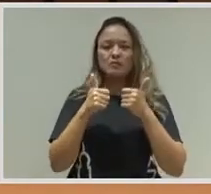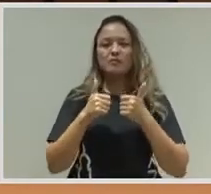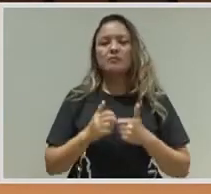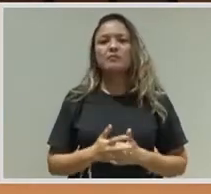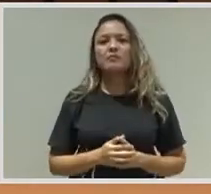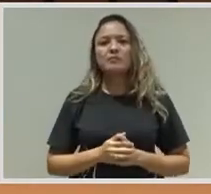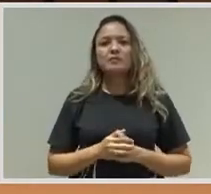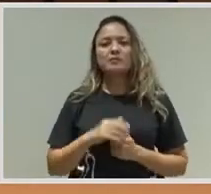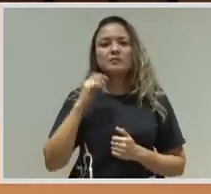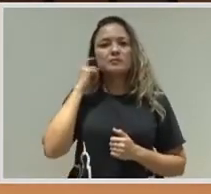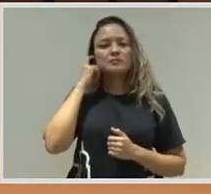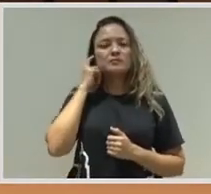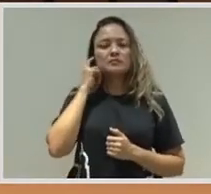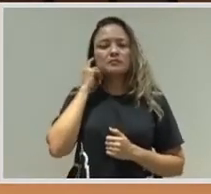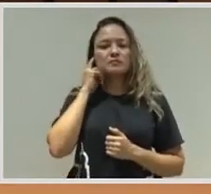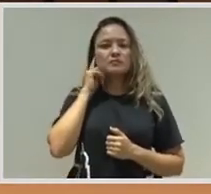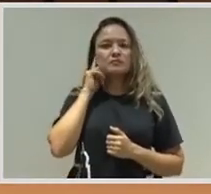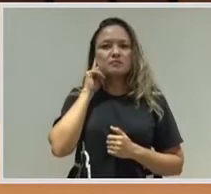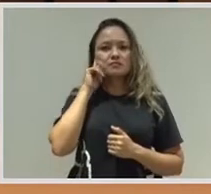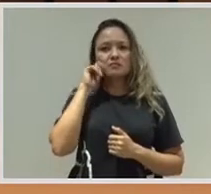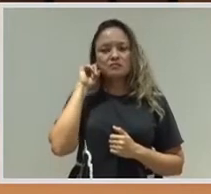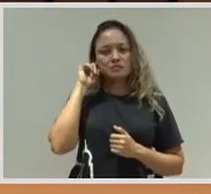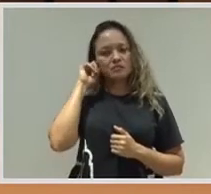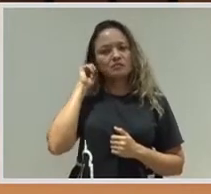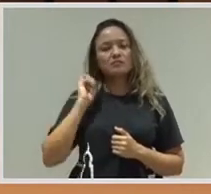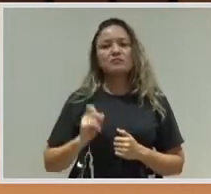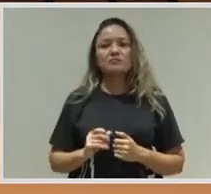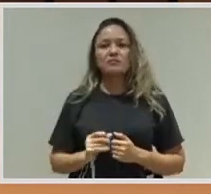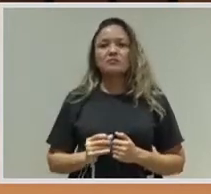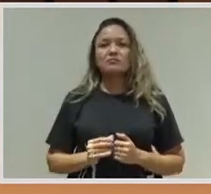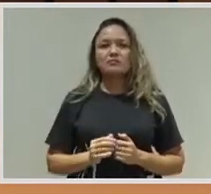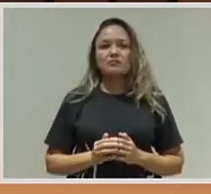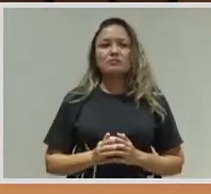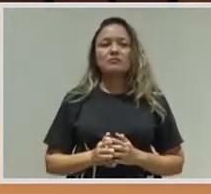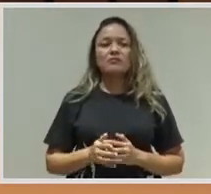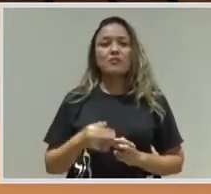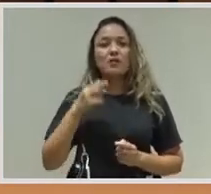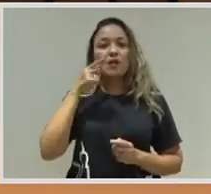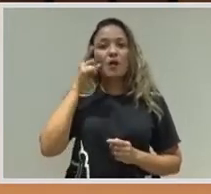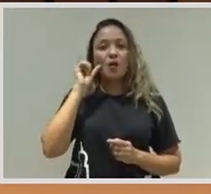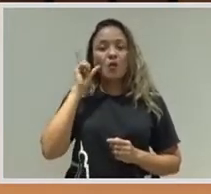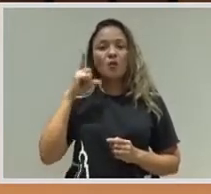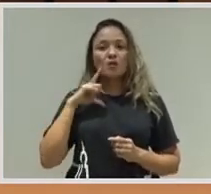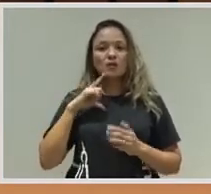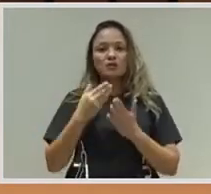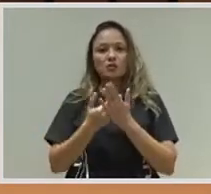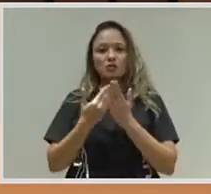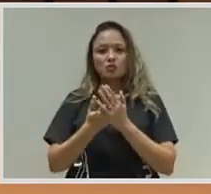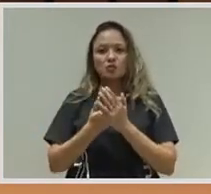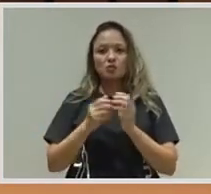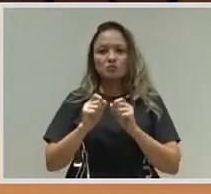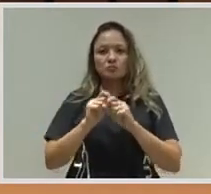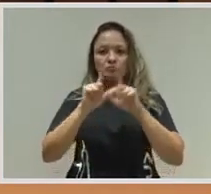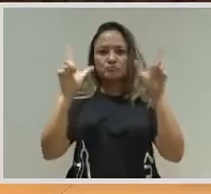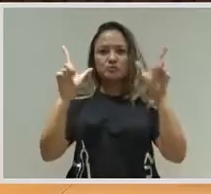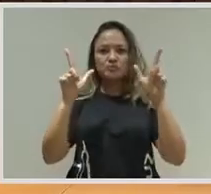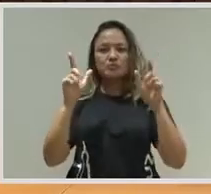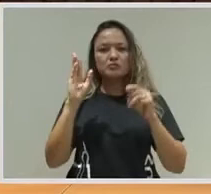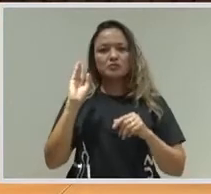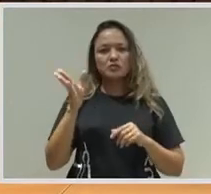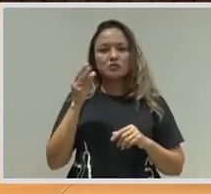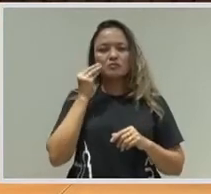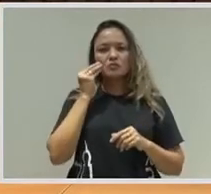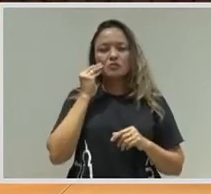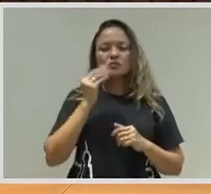celular, bastante forte. Ontem mesmo foi publicado o estudo nesse sentido. Perfeito, Anissa.